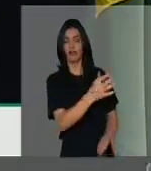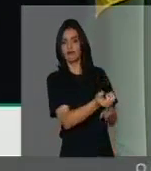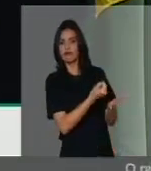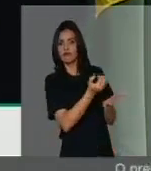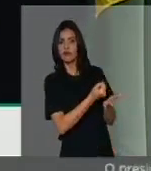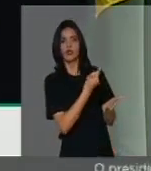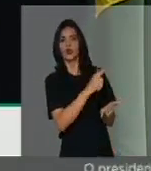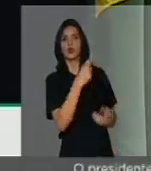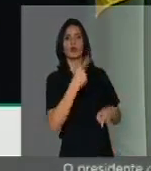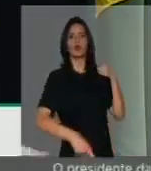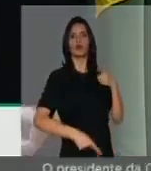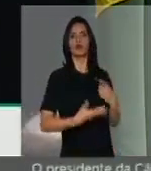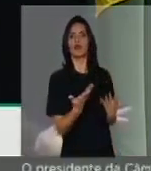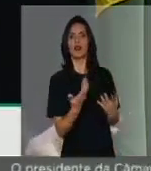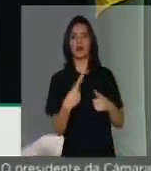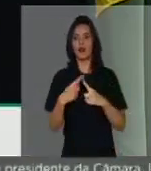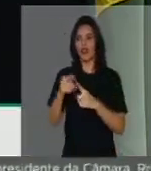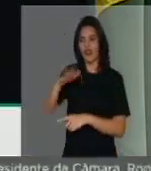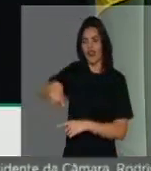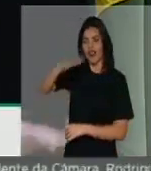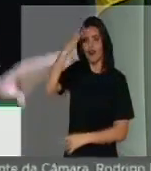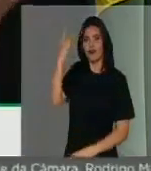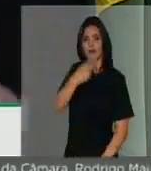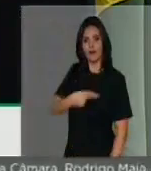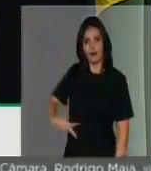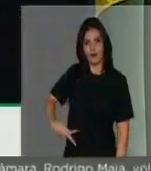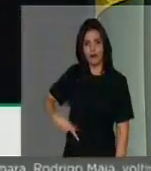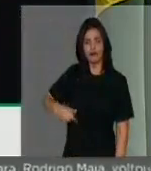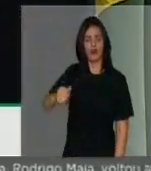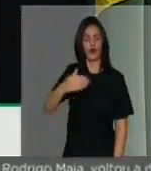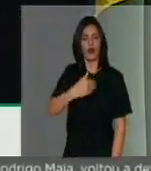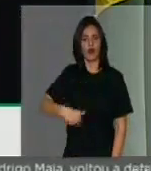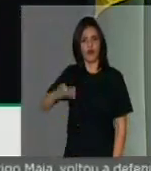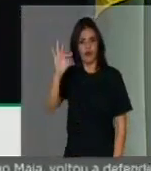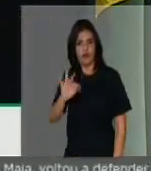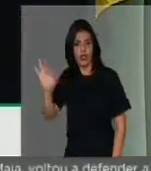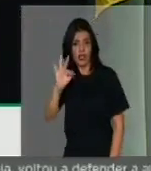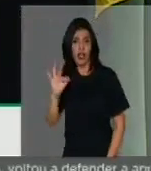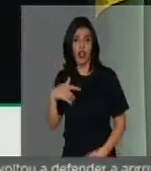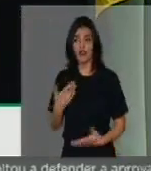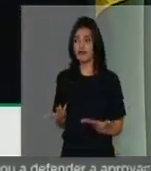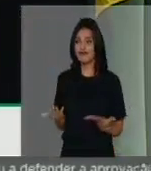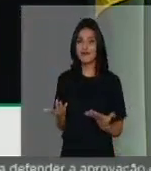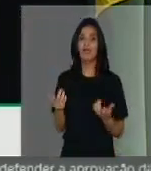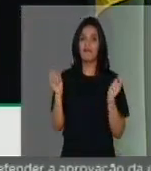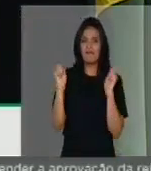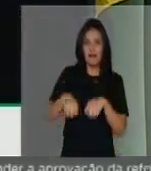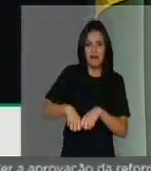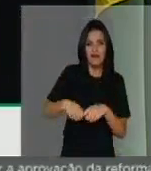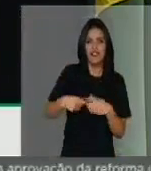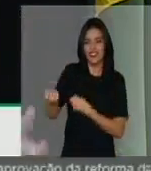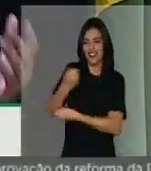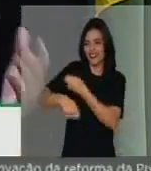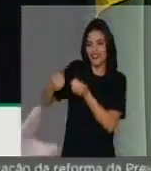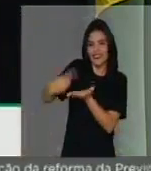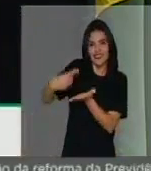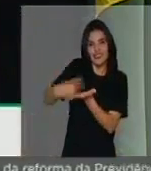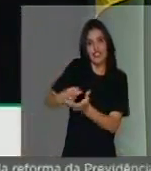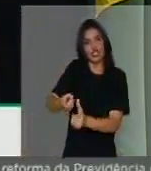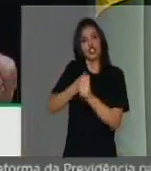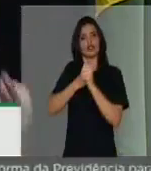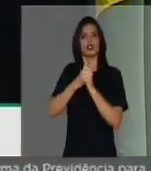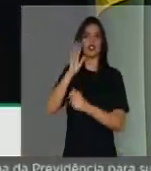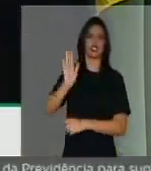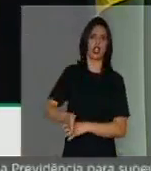desmonte da reforma da Previdência do Governo Federal. Mas você renegocia as dívidas daqueles que têm